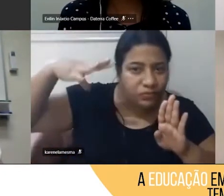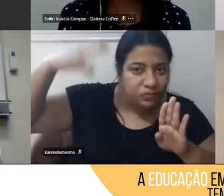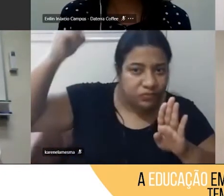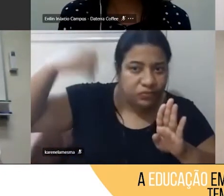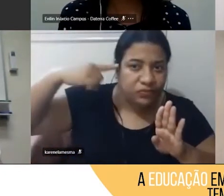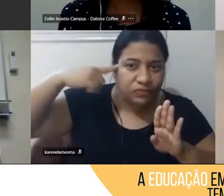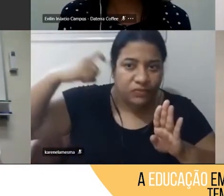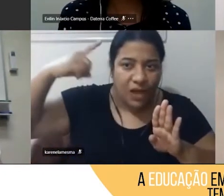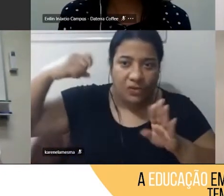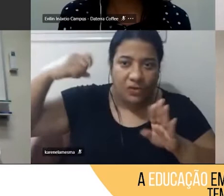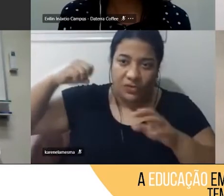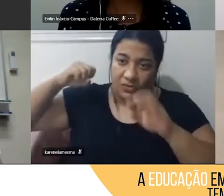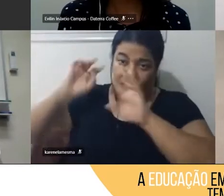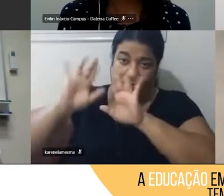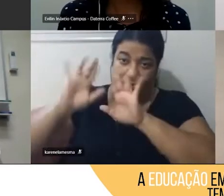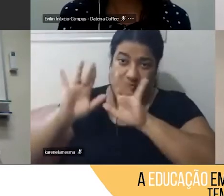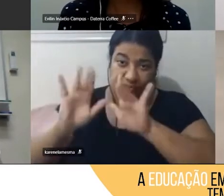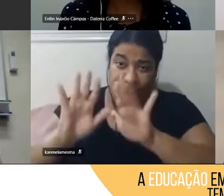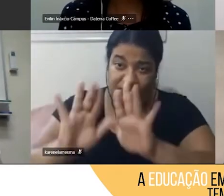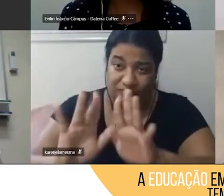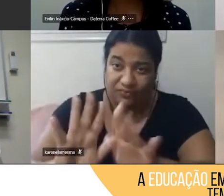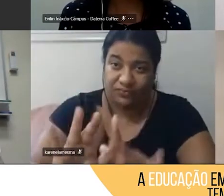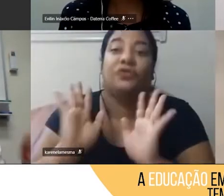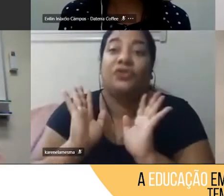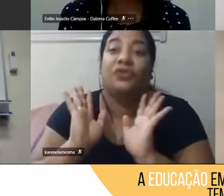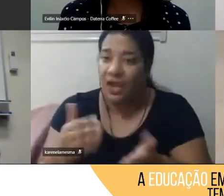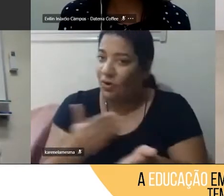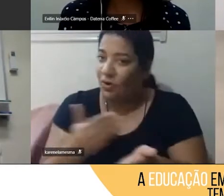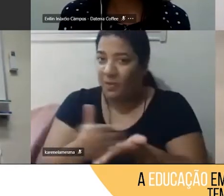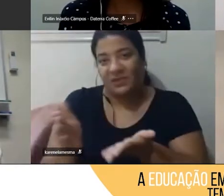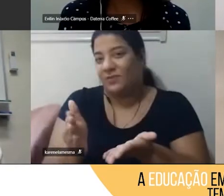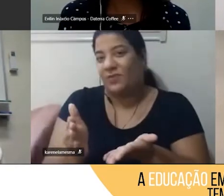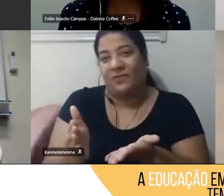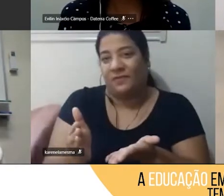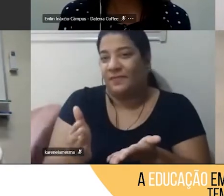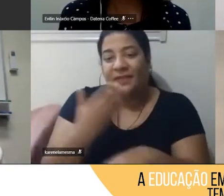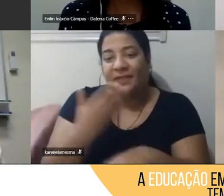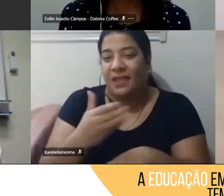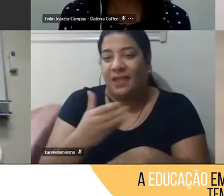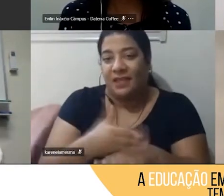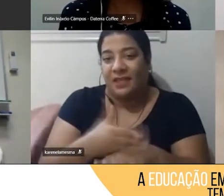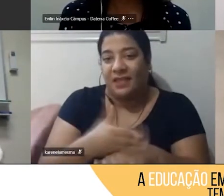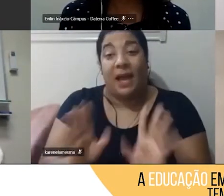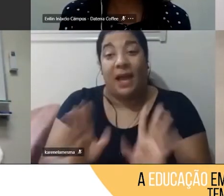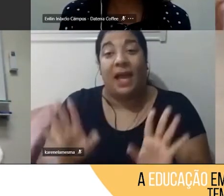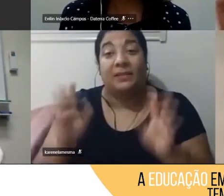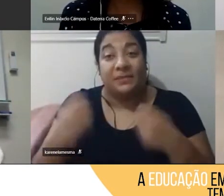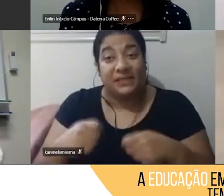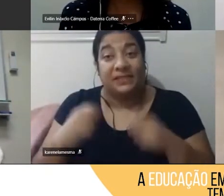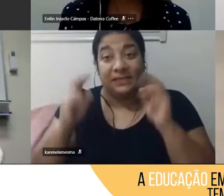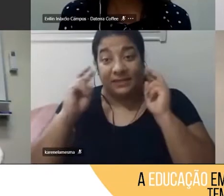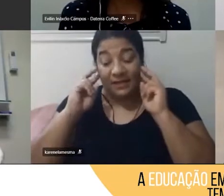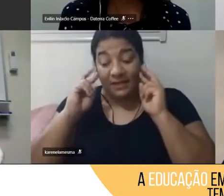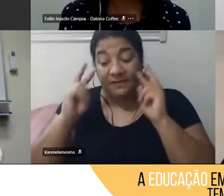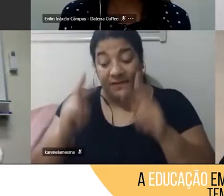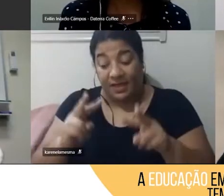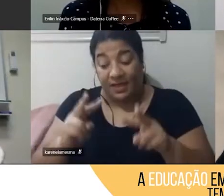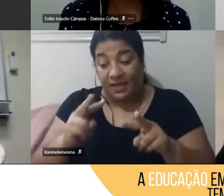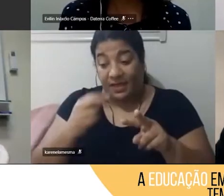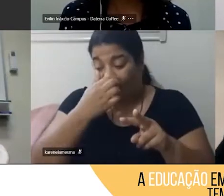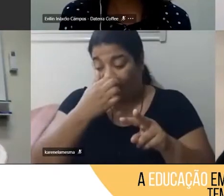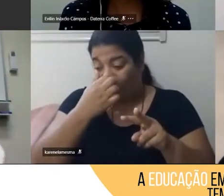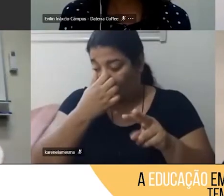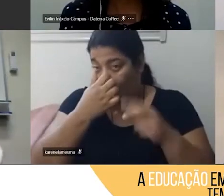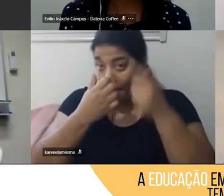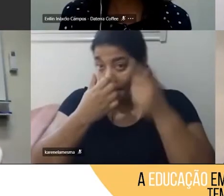desenvolvendo as competências socioemocionais, mas só se a gente olhar para isso e pensar que nós, se o olhar for